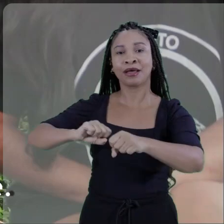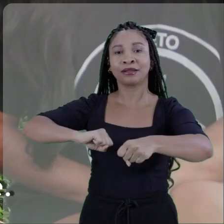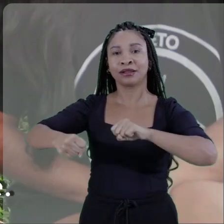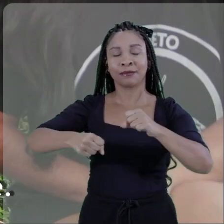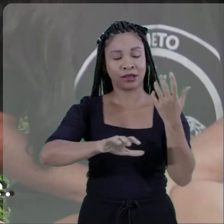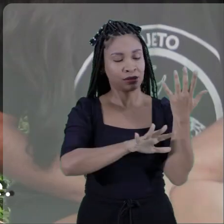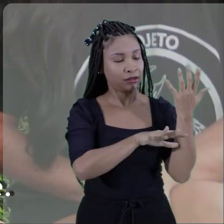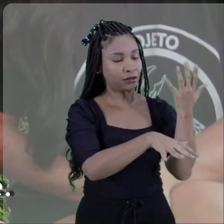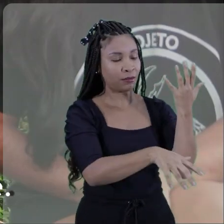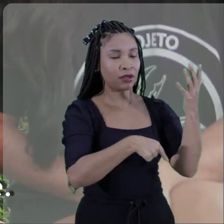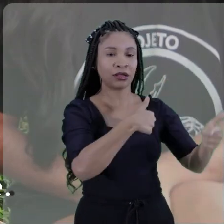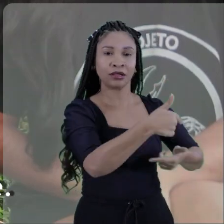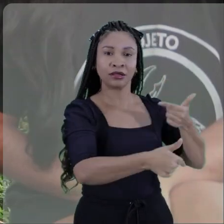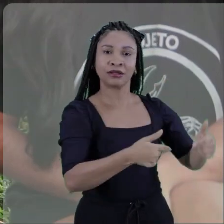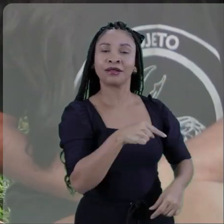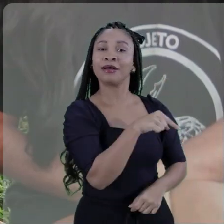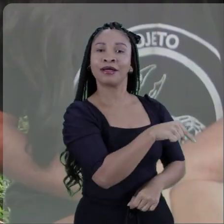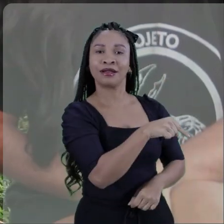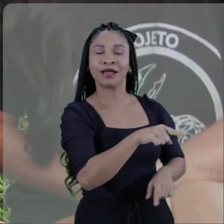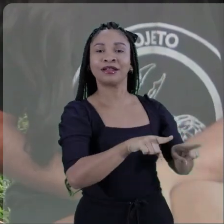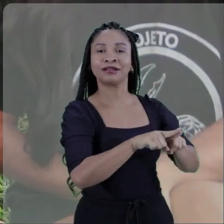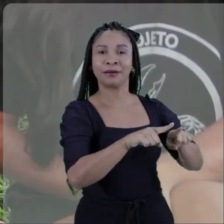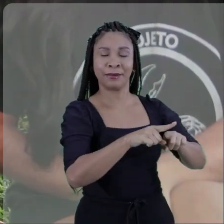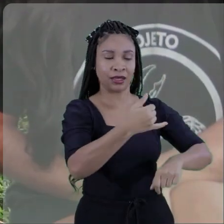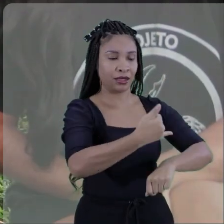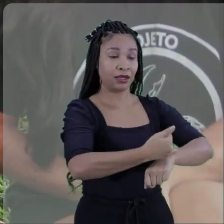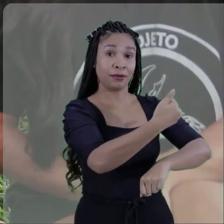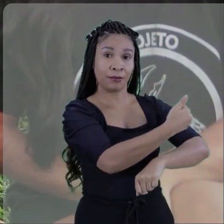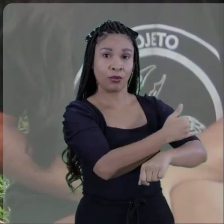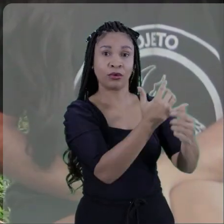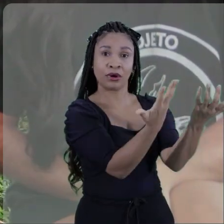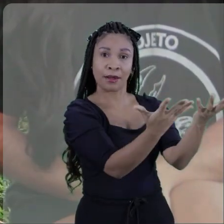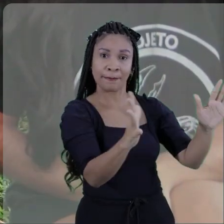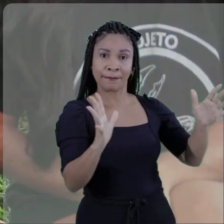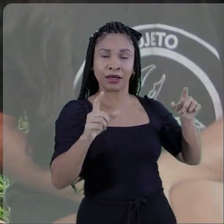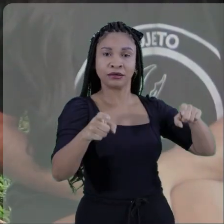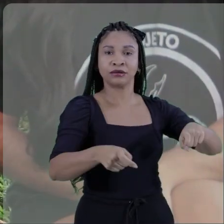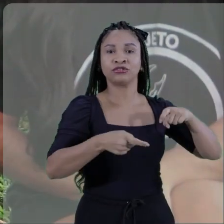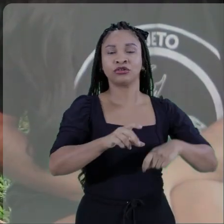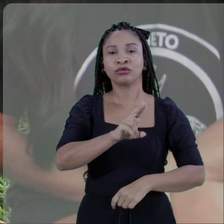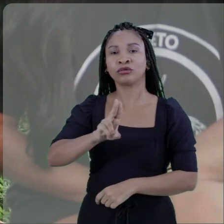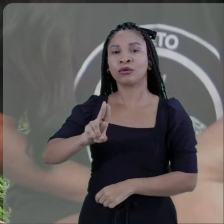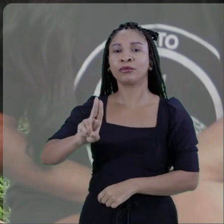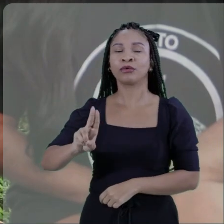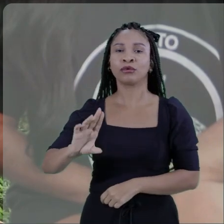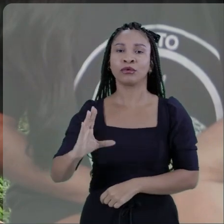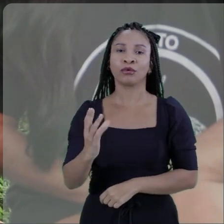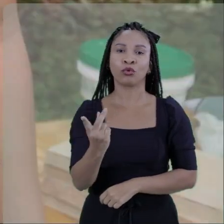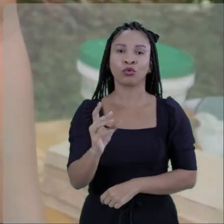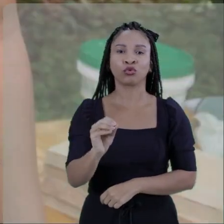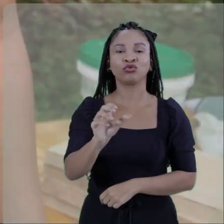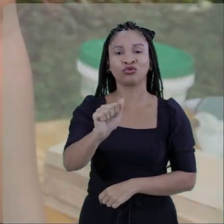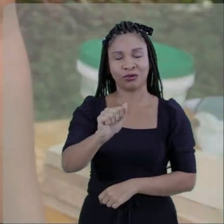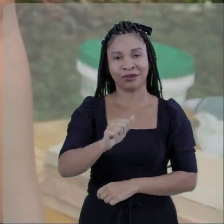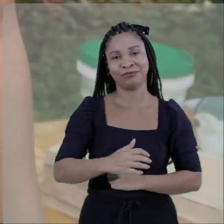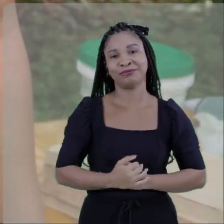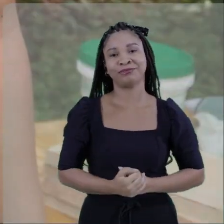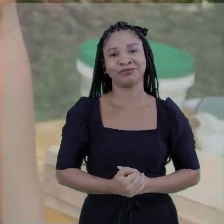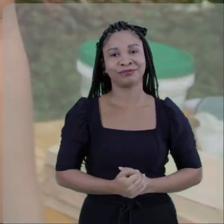Atuamos também diretamente no Mangue, lá no Ibura, na Mata do Engenho Shoa, que a nossa área de atuação.